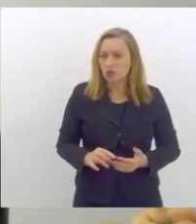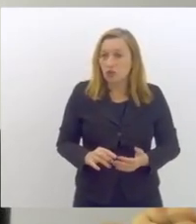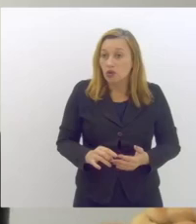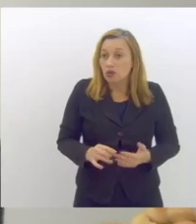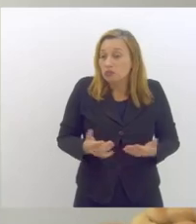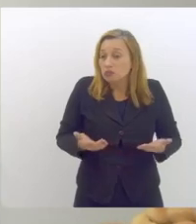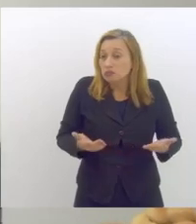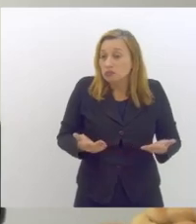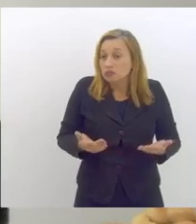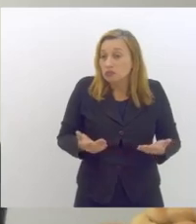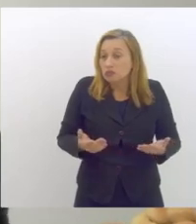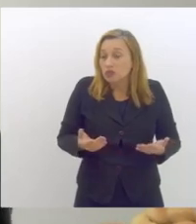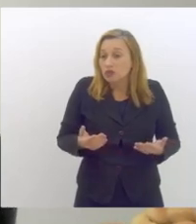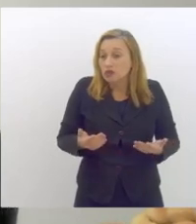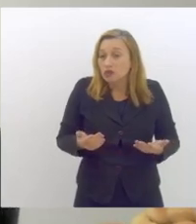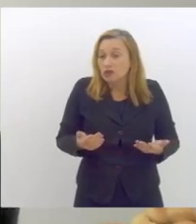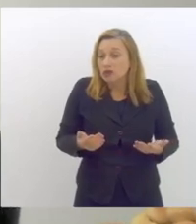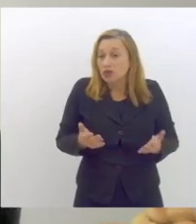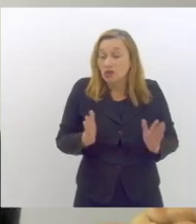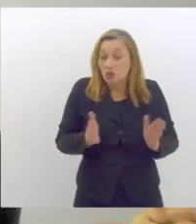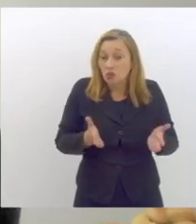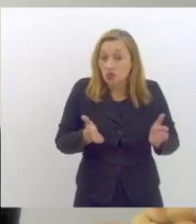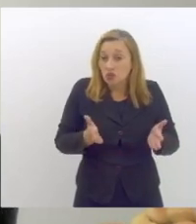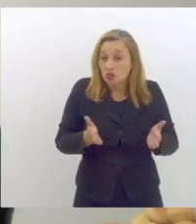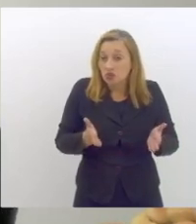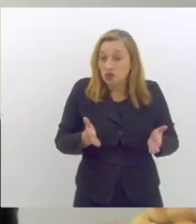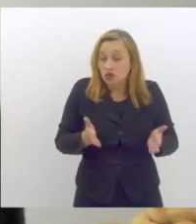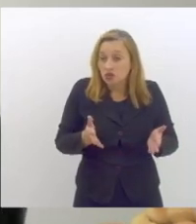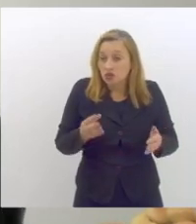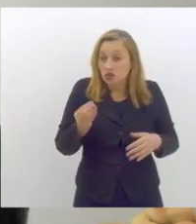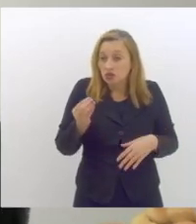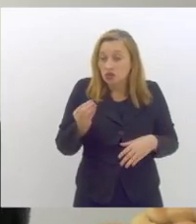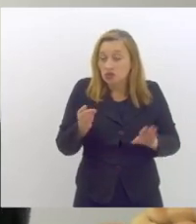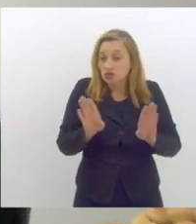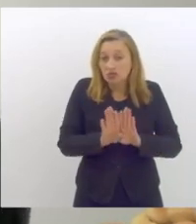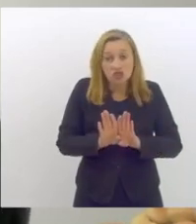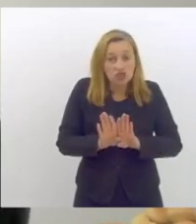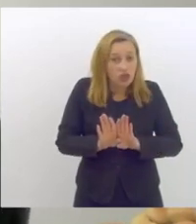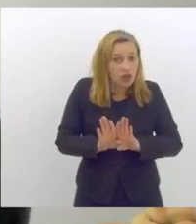e eles dão cada desculpa esfarrapada para estarem fechados